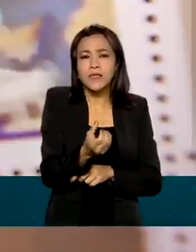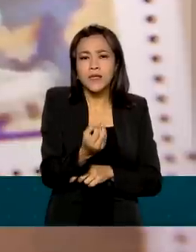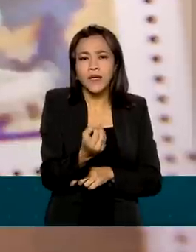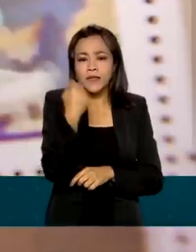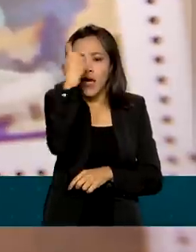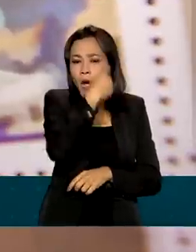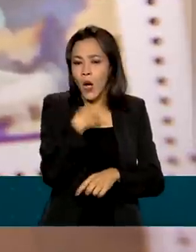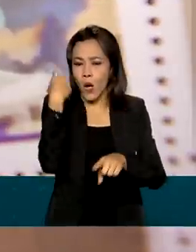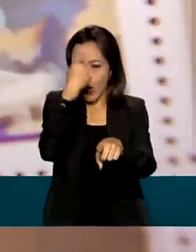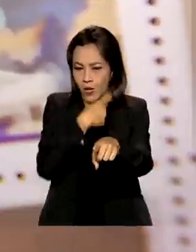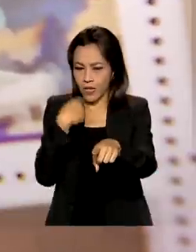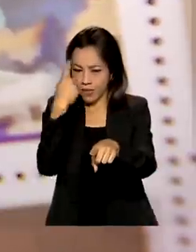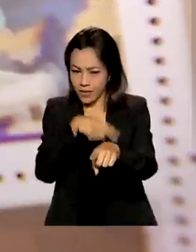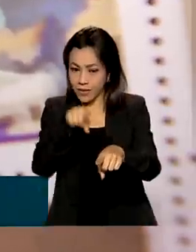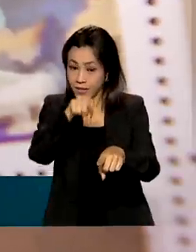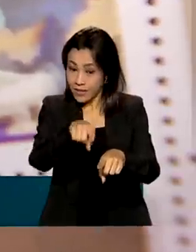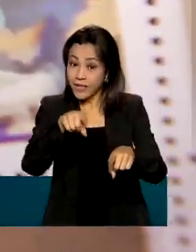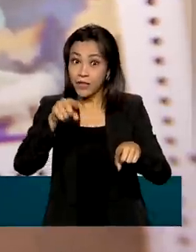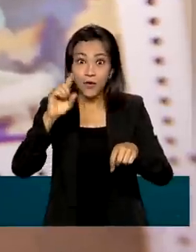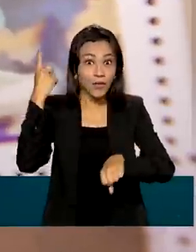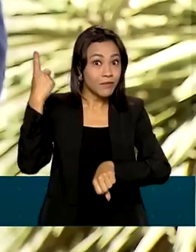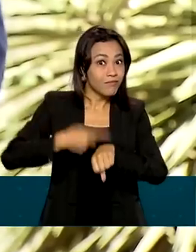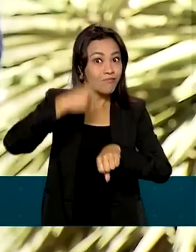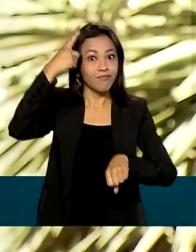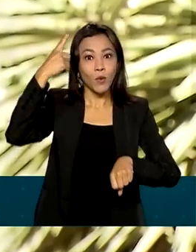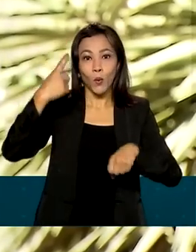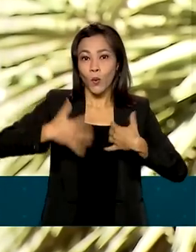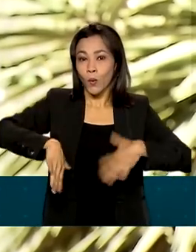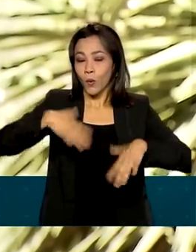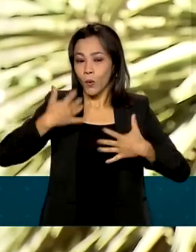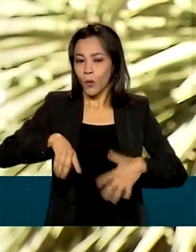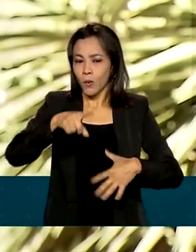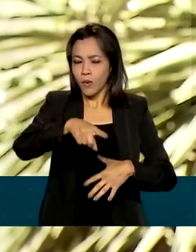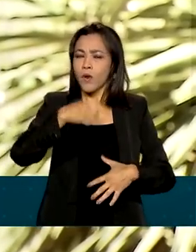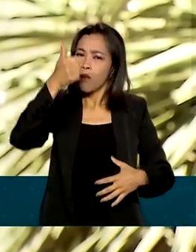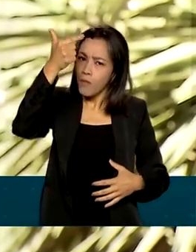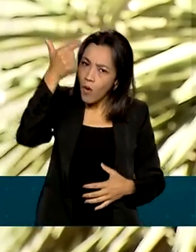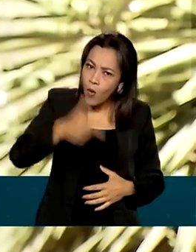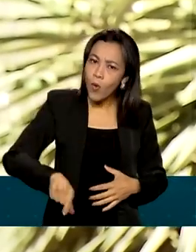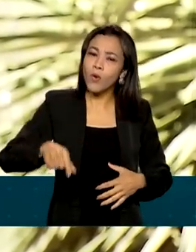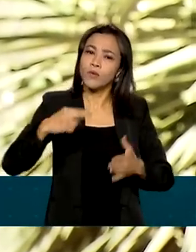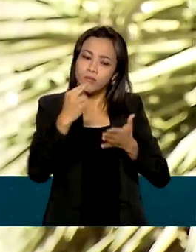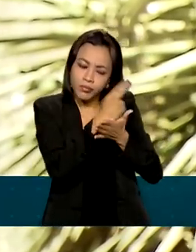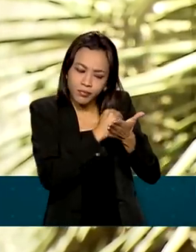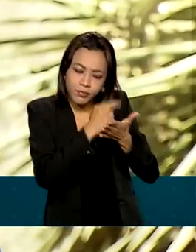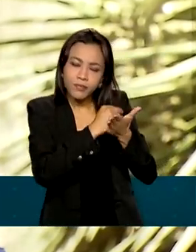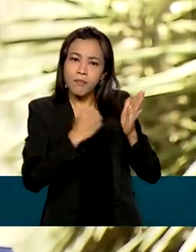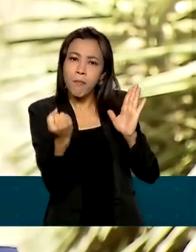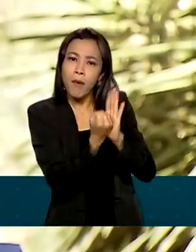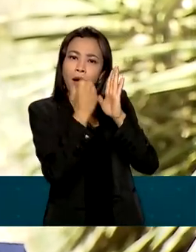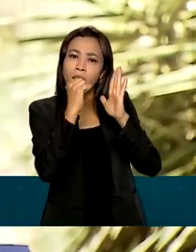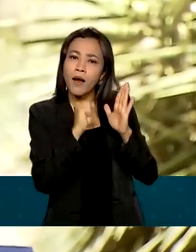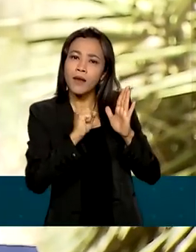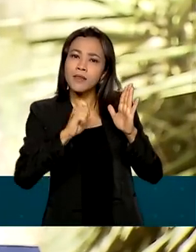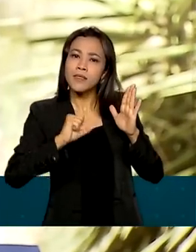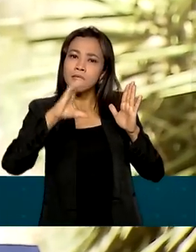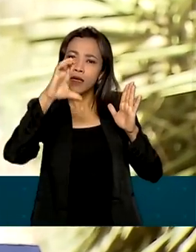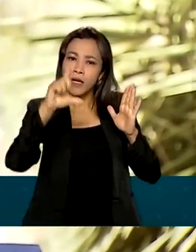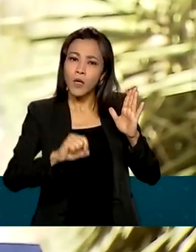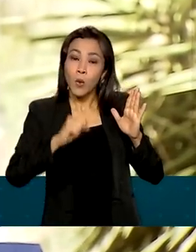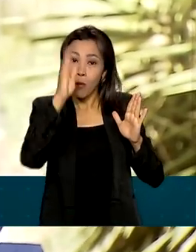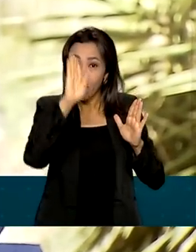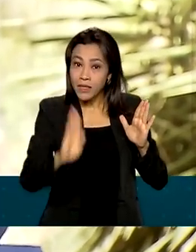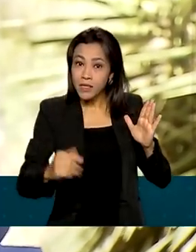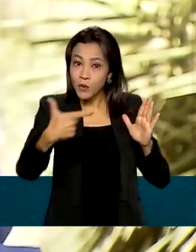num hidroavião. Um feito inédito. O lançamento de mais um exemplar da série Brasil, 200